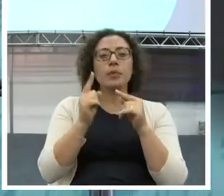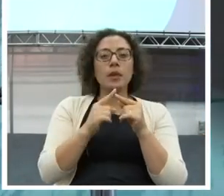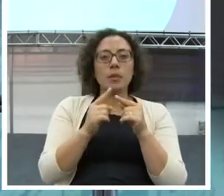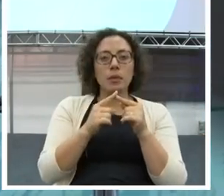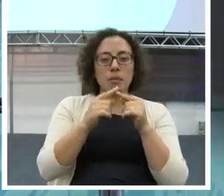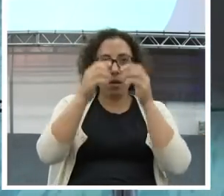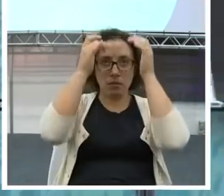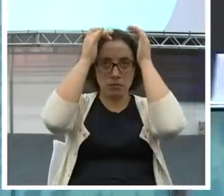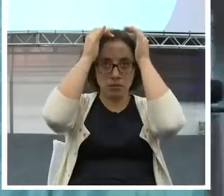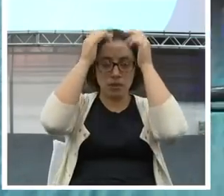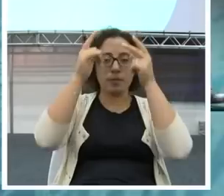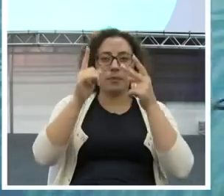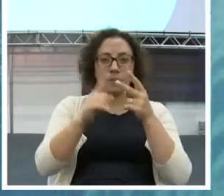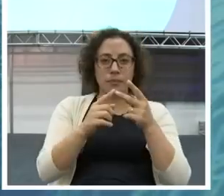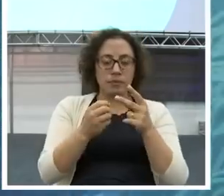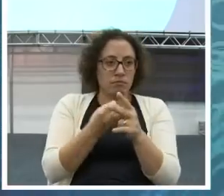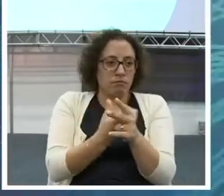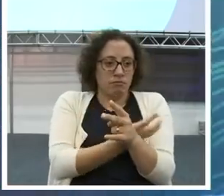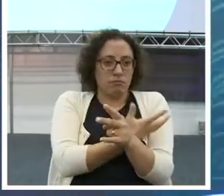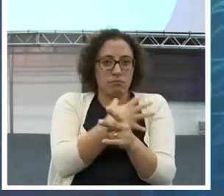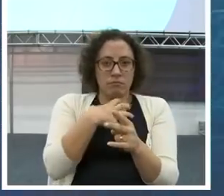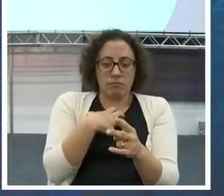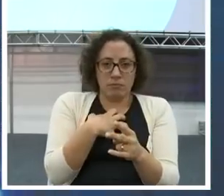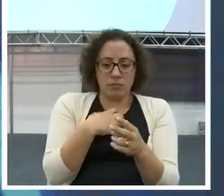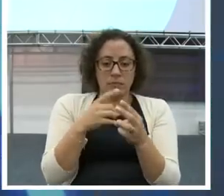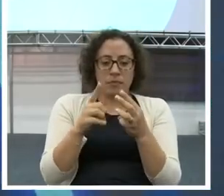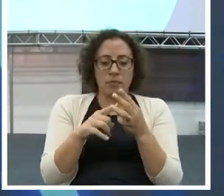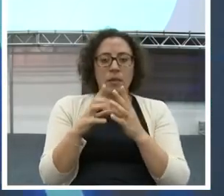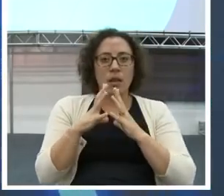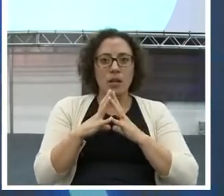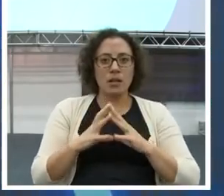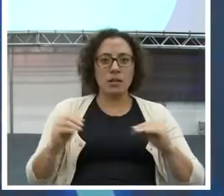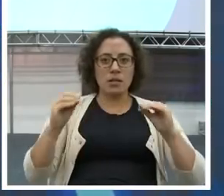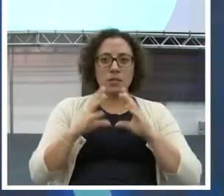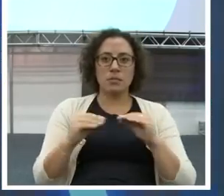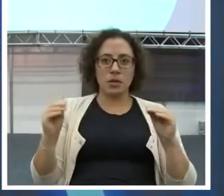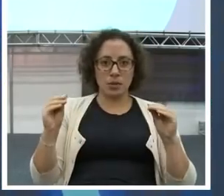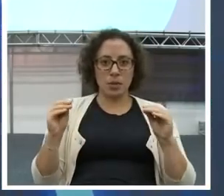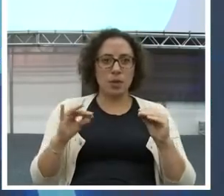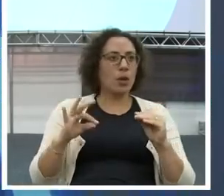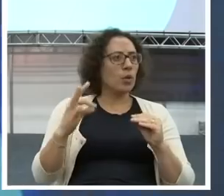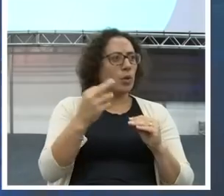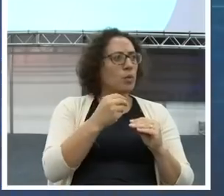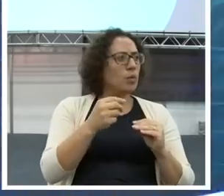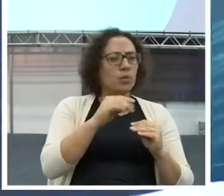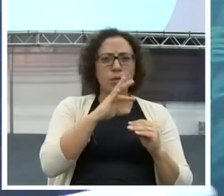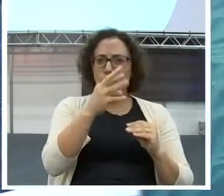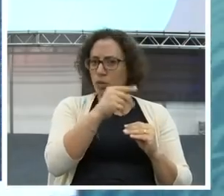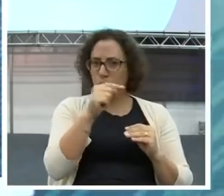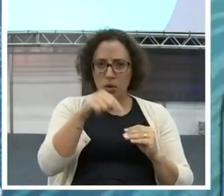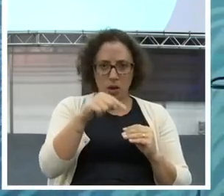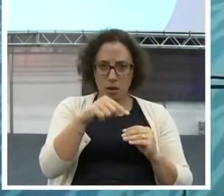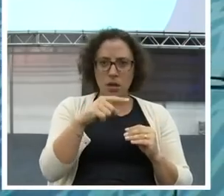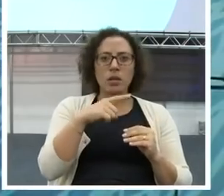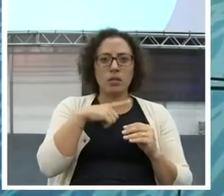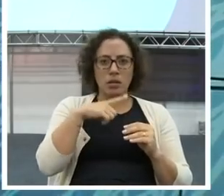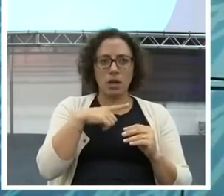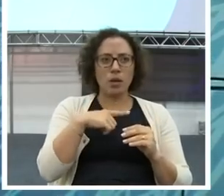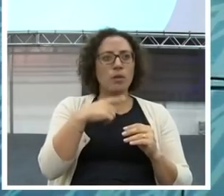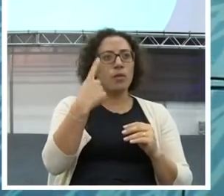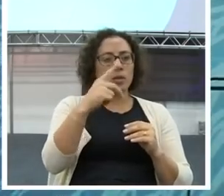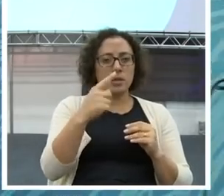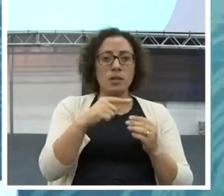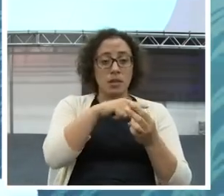racional, segundo emocional e terceiro espiritual. Todo mundo que está aqui, eu, qualquer um. Você é